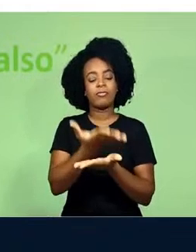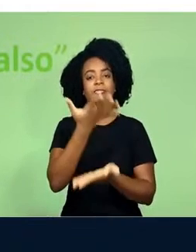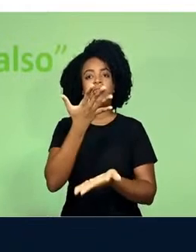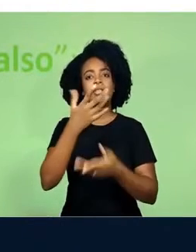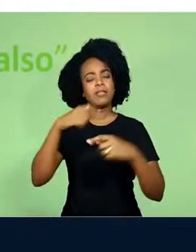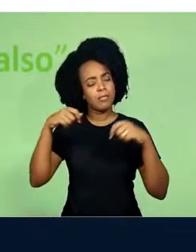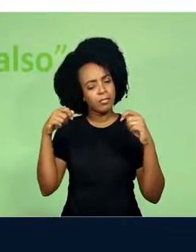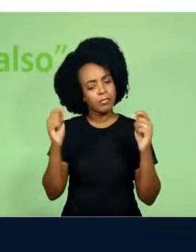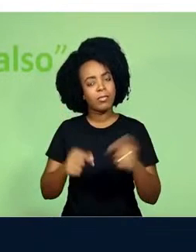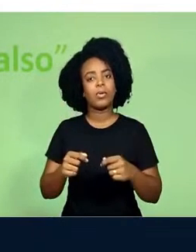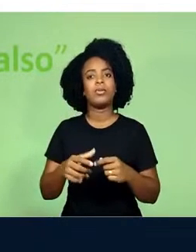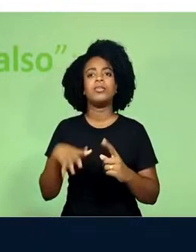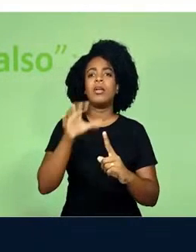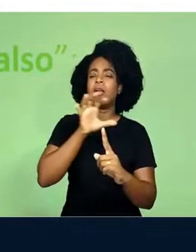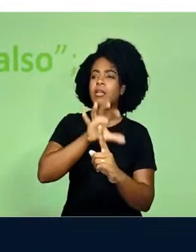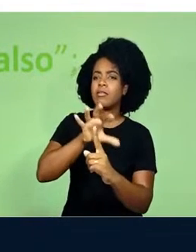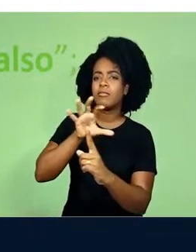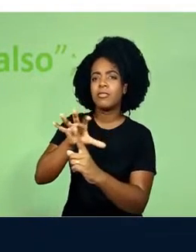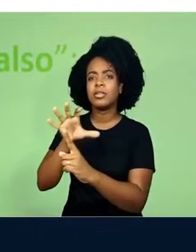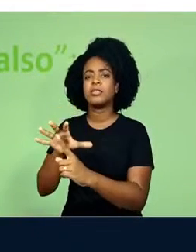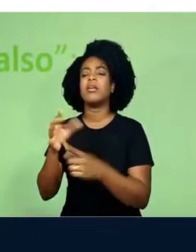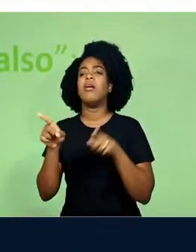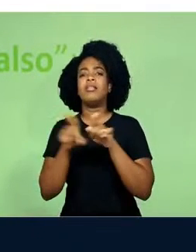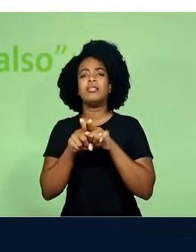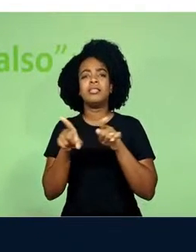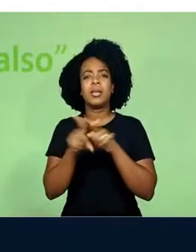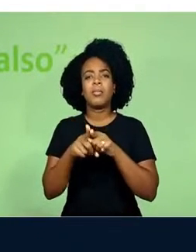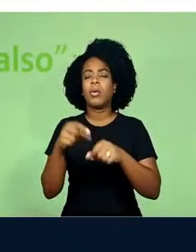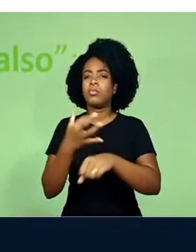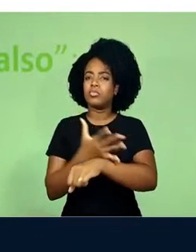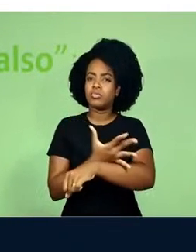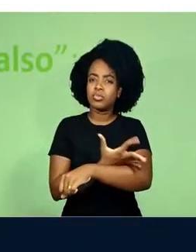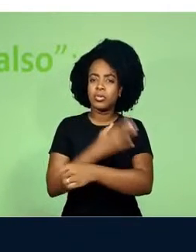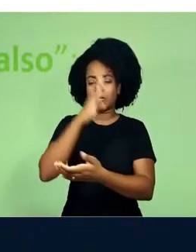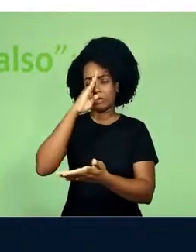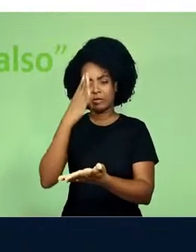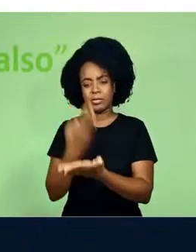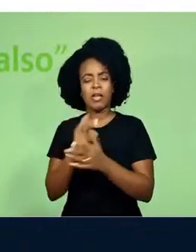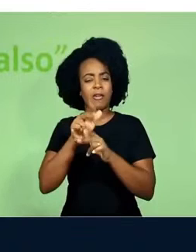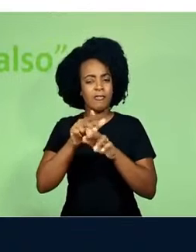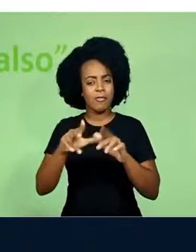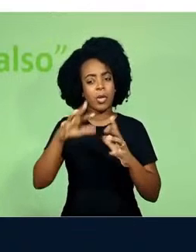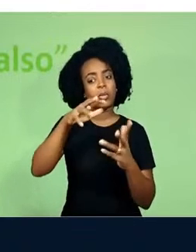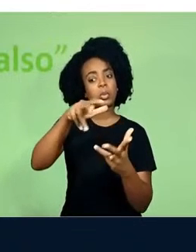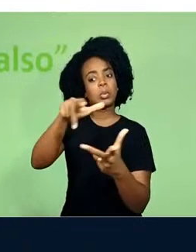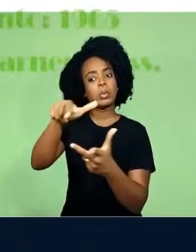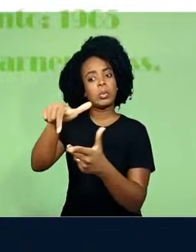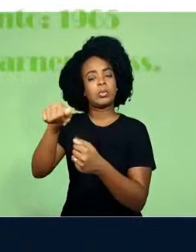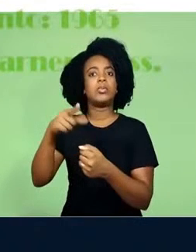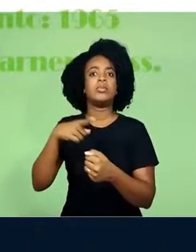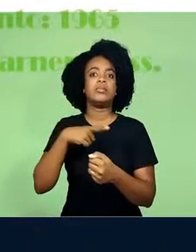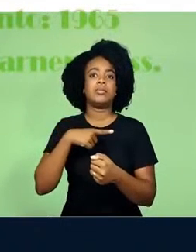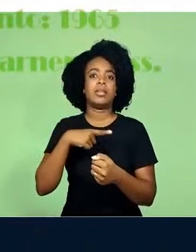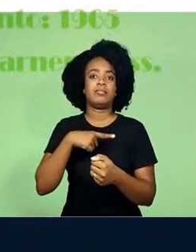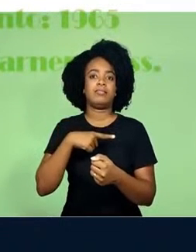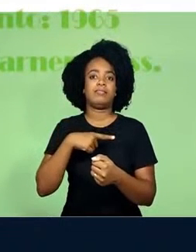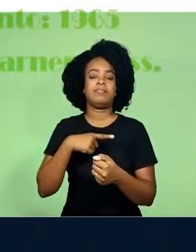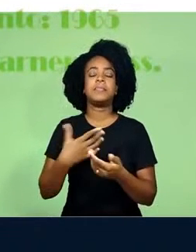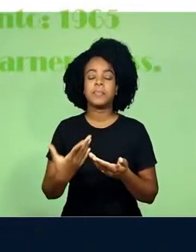de dar sentido e produzir sentido no mundo. Tá certo?